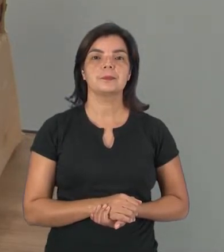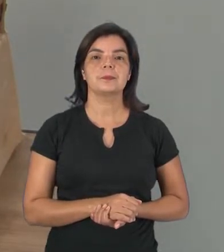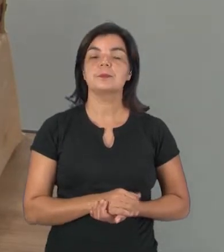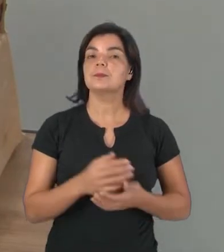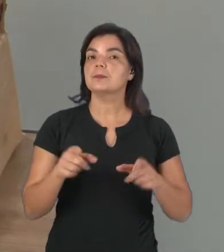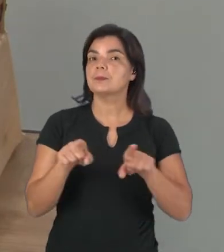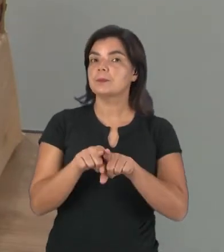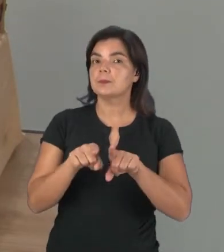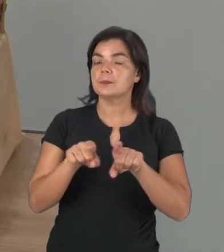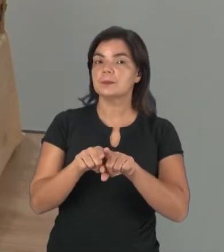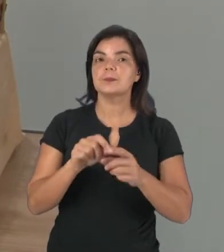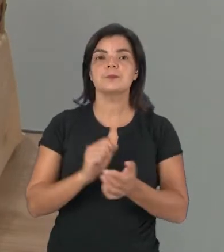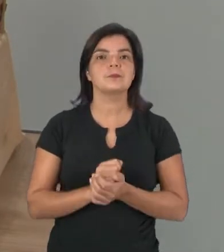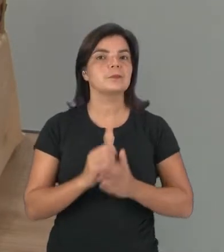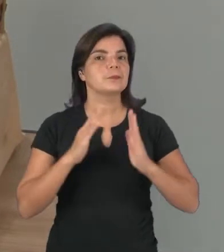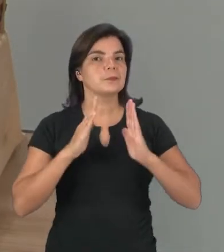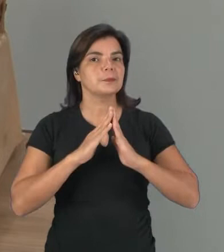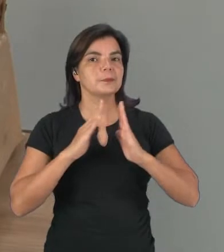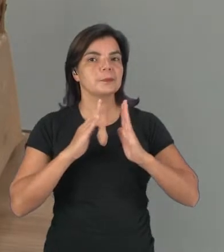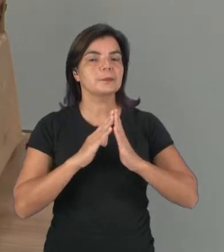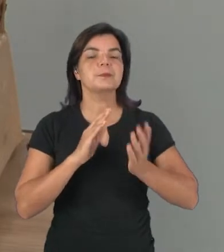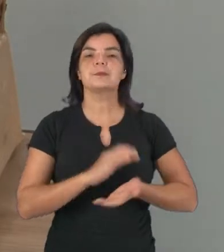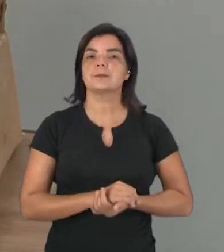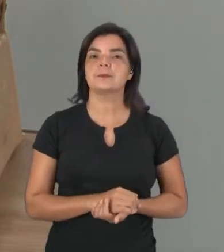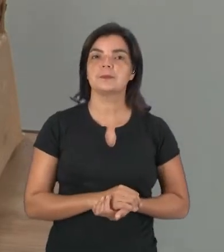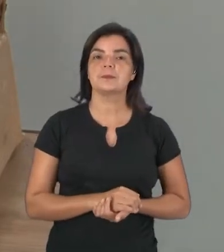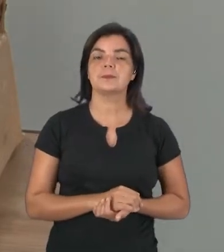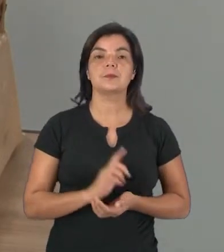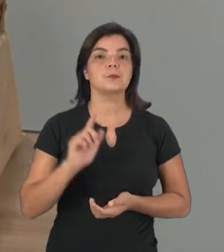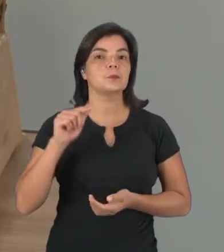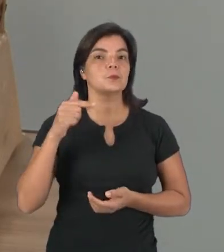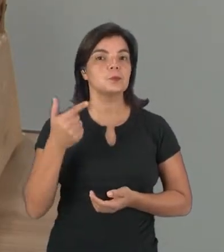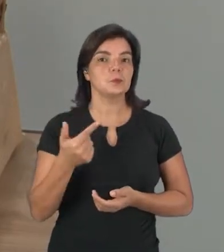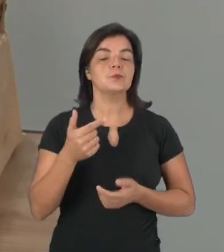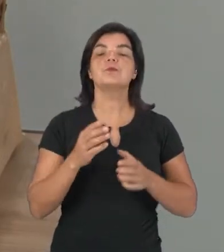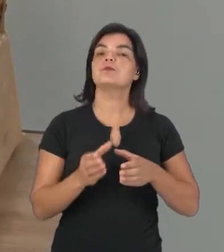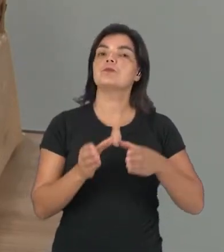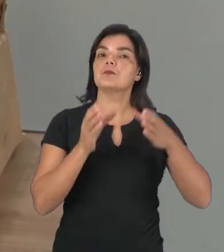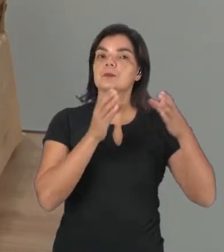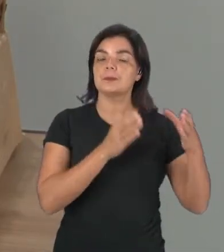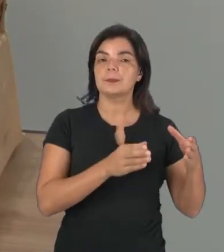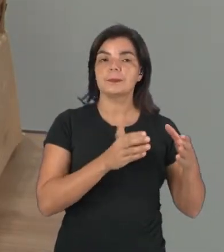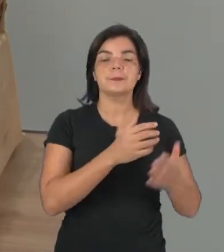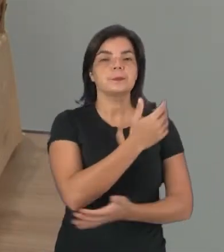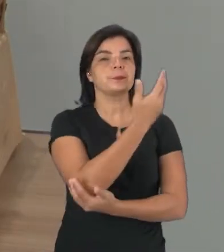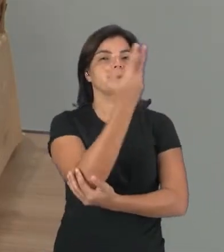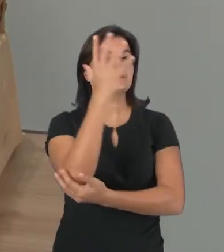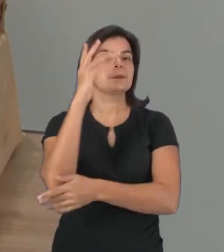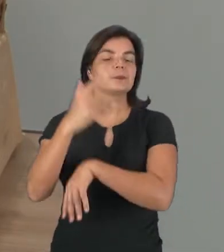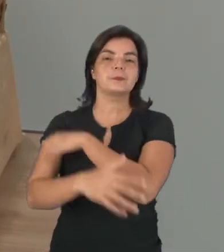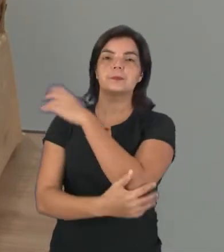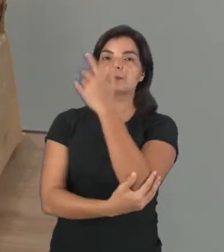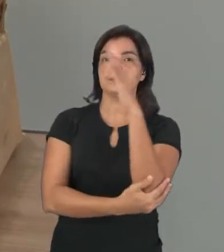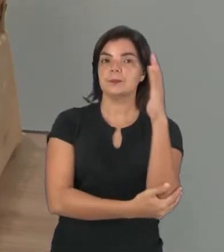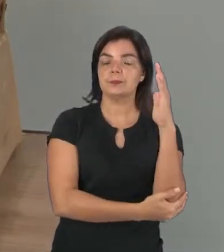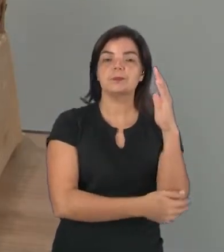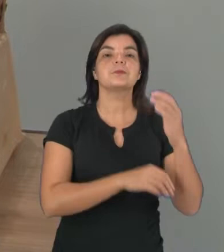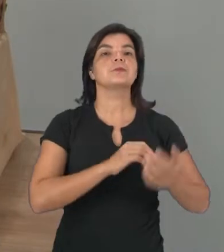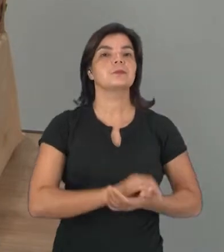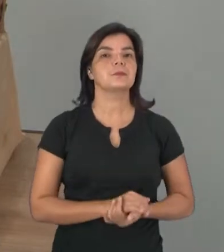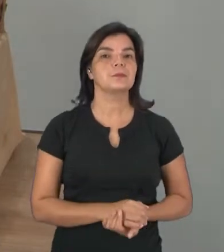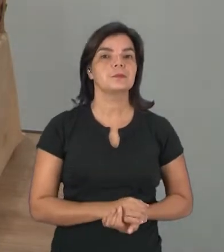E também tem uma moradia. O outro lado tem o quê? Muitas árvores. Então, vamos